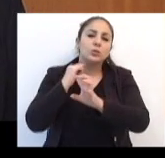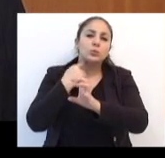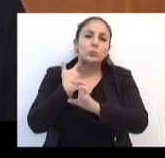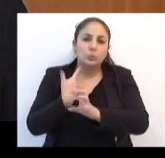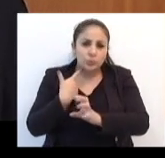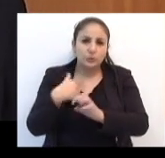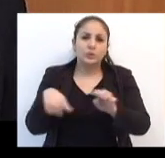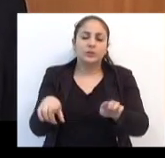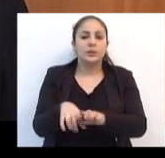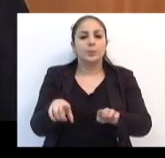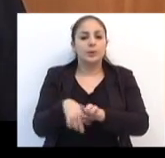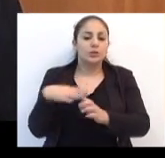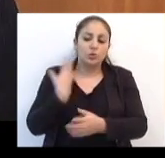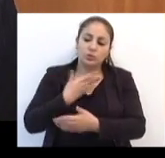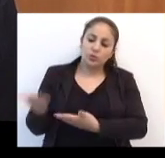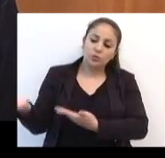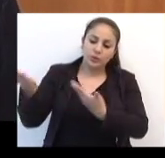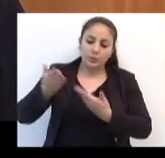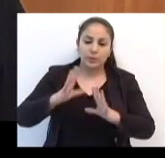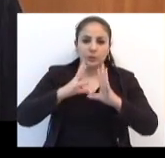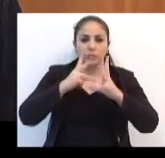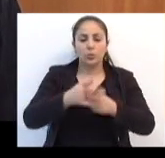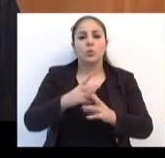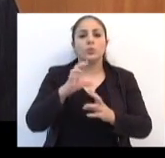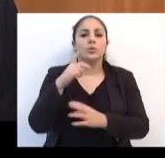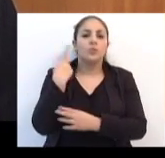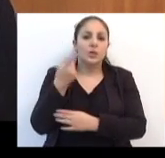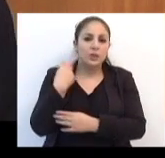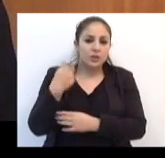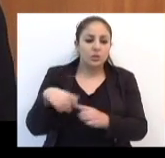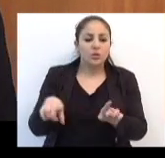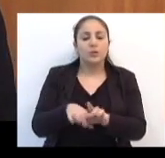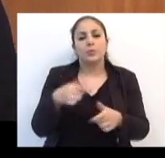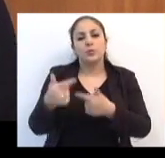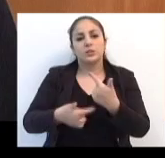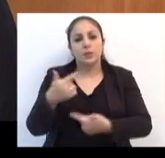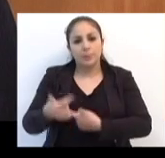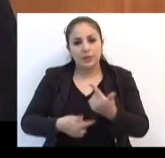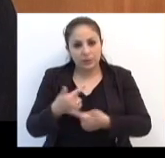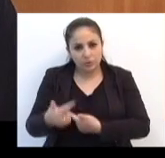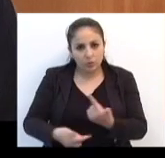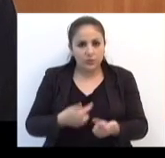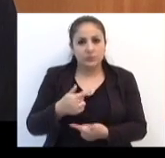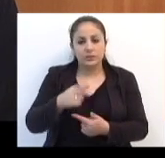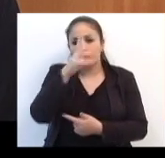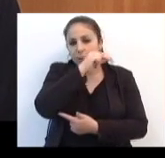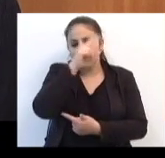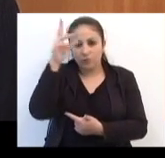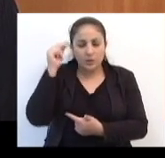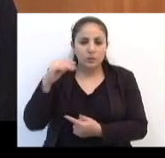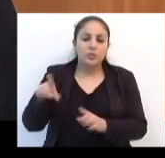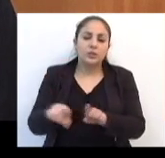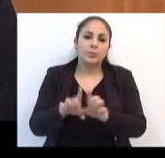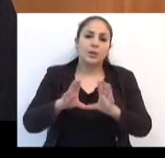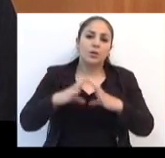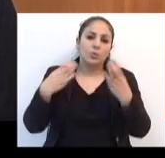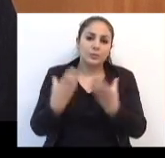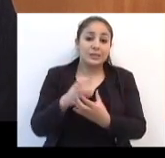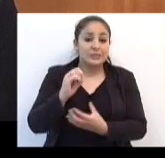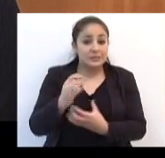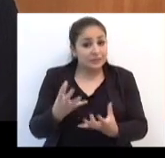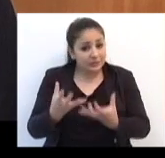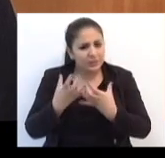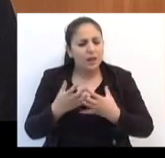marcamos. Convidamos todos os vereadores, os servidores da Casa Legislativa, os servidores da Prefeitura e também a comunidade. Quem queira